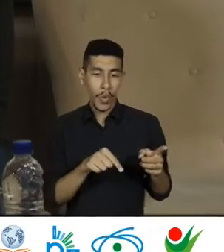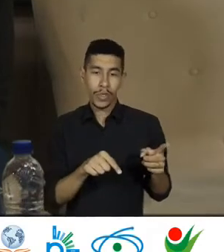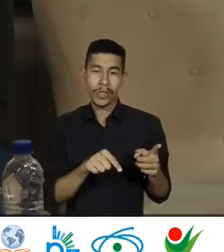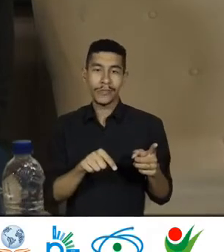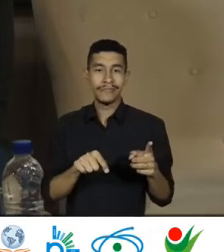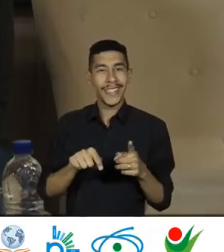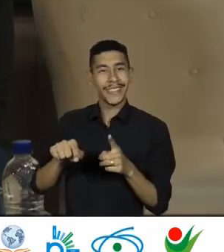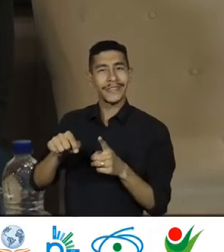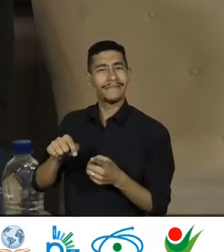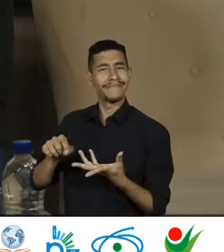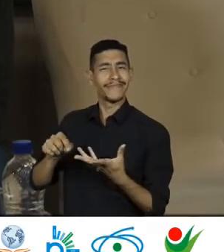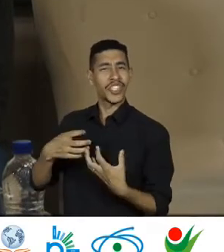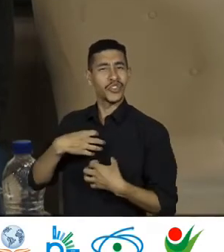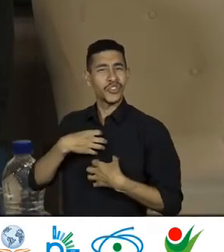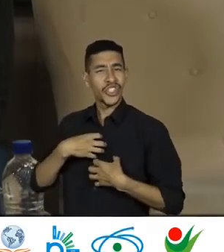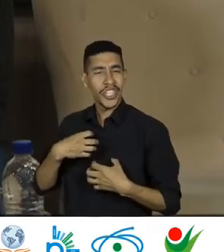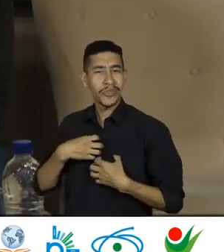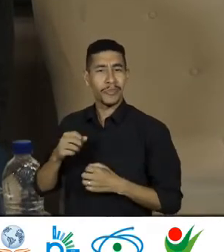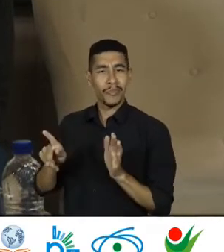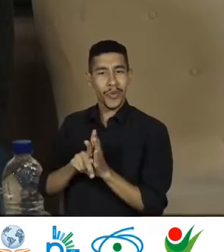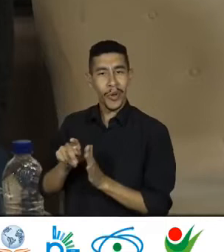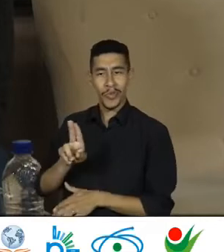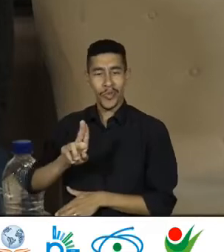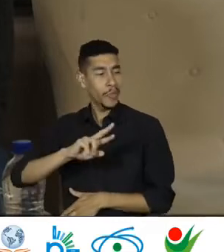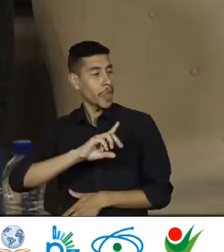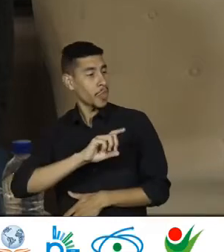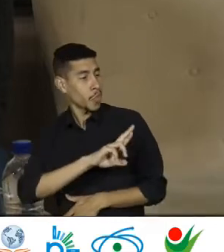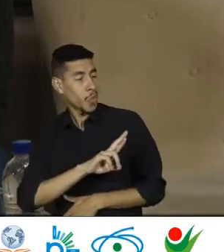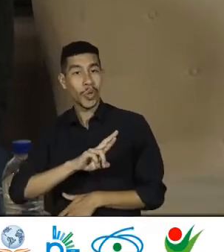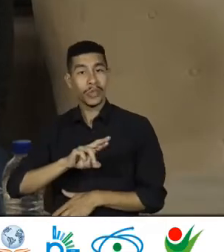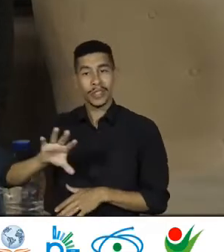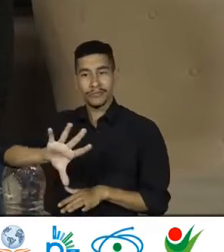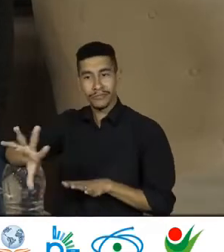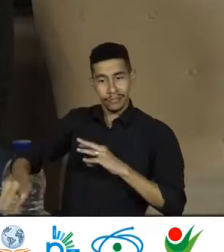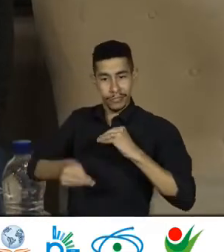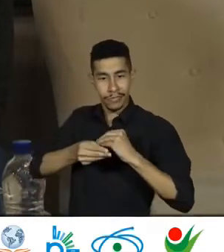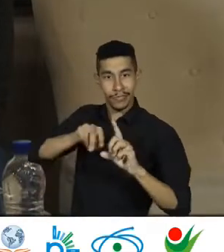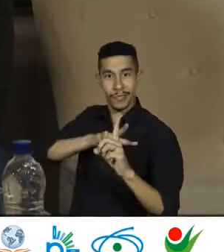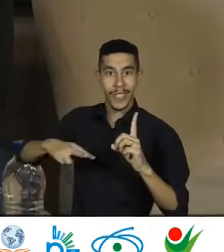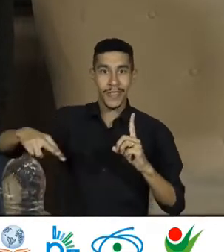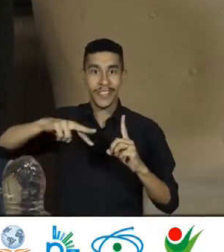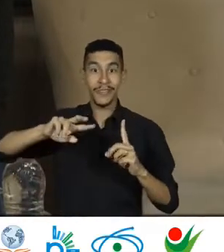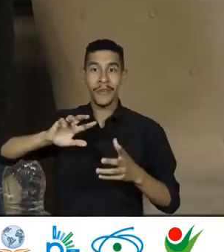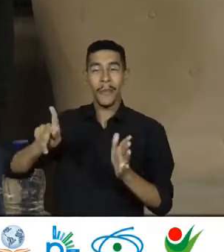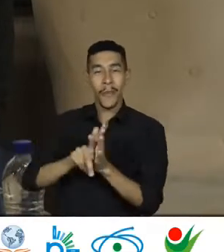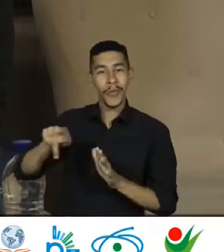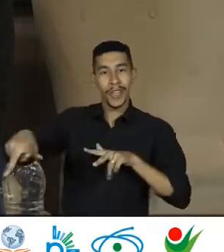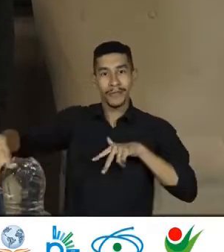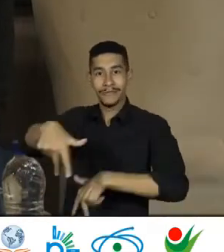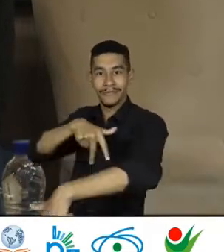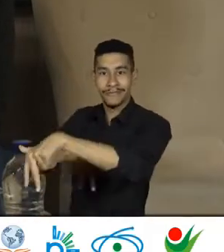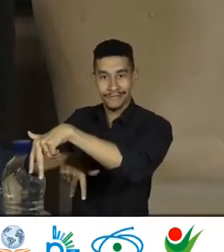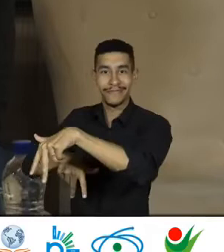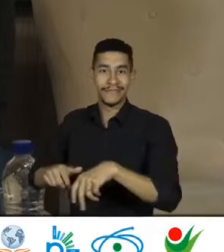expressão e tenta colocar o ponto de vista da canção nessa pessoa que está lá na rua, e que